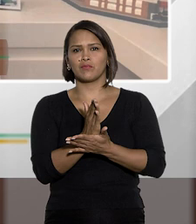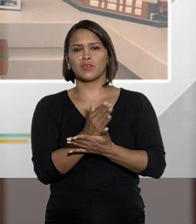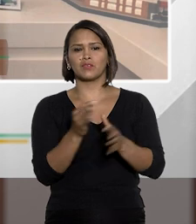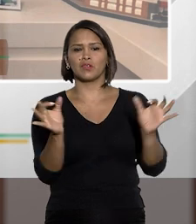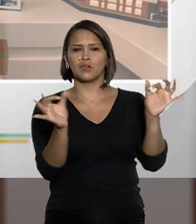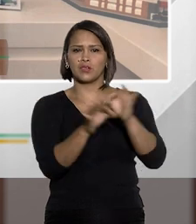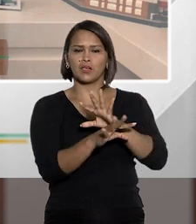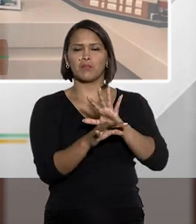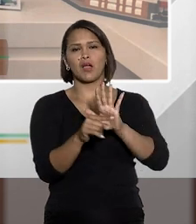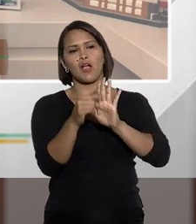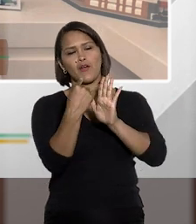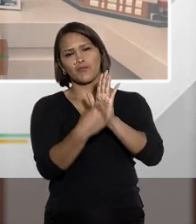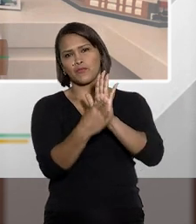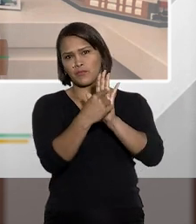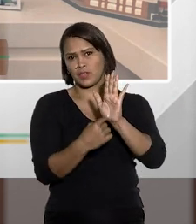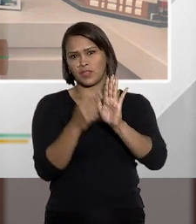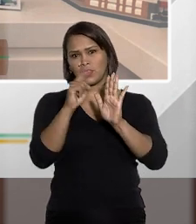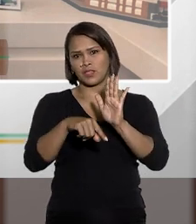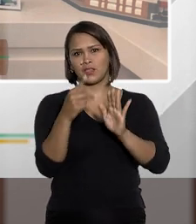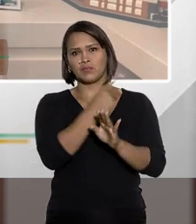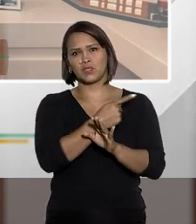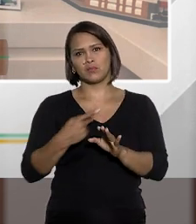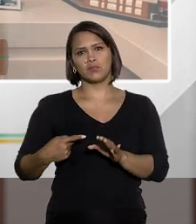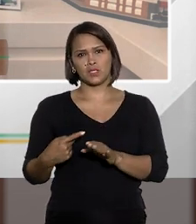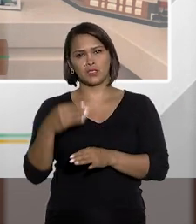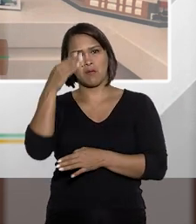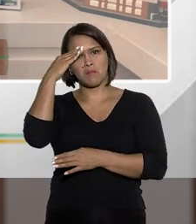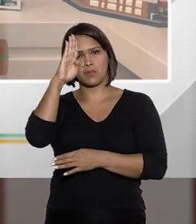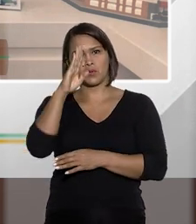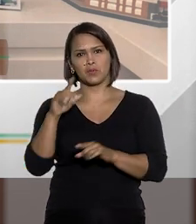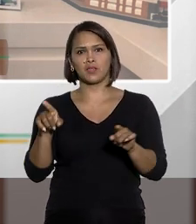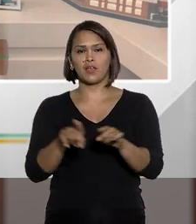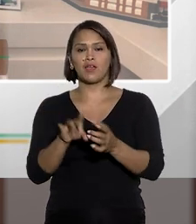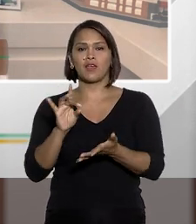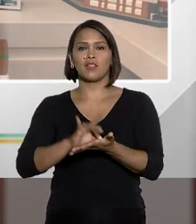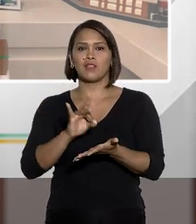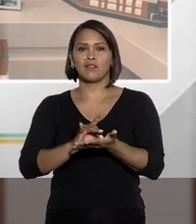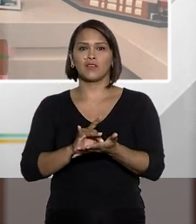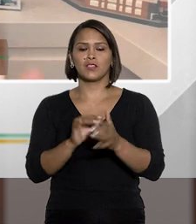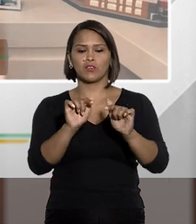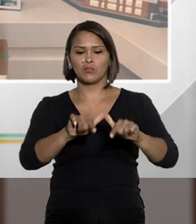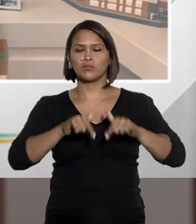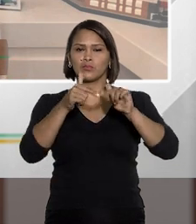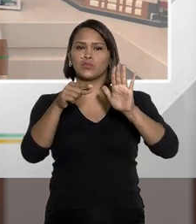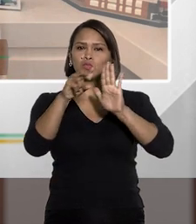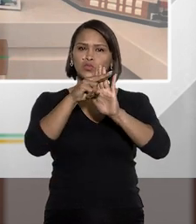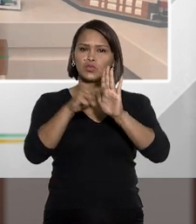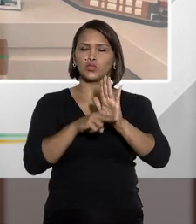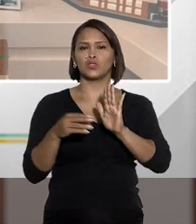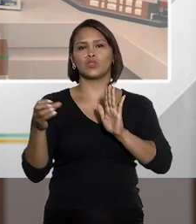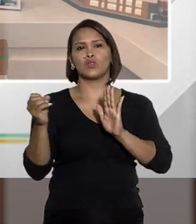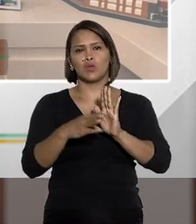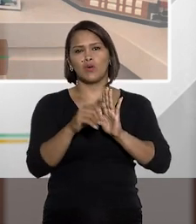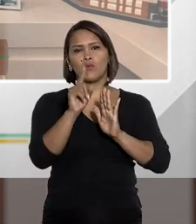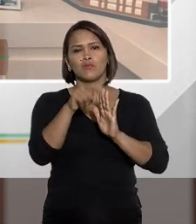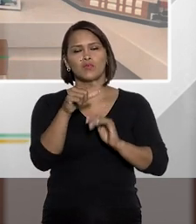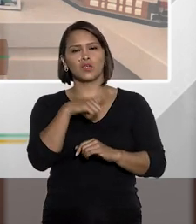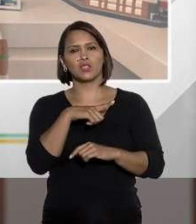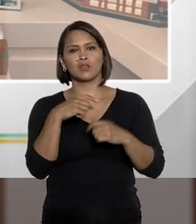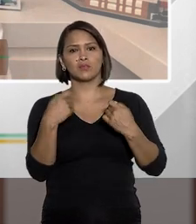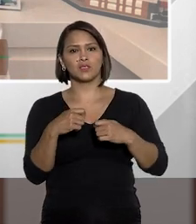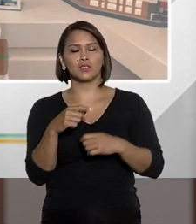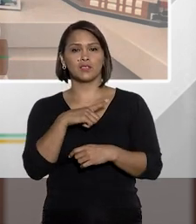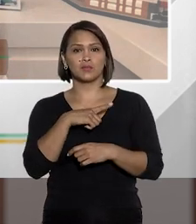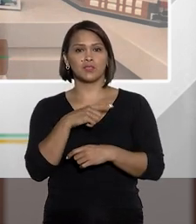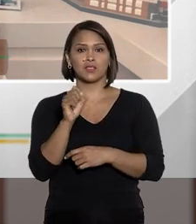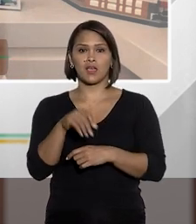aprovadas ou acabaram sendo vetadas pelo Presidente da República. Na verdade, como um diploma normativo novo, Tiago, o que